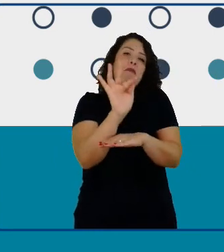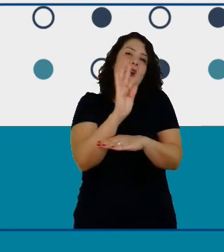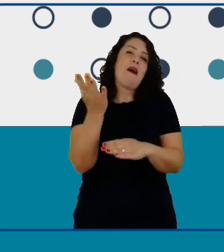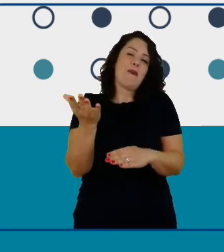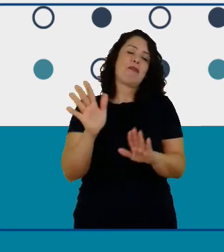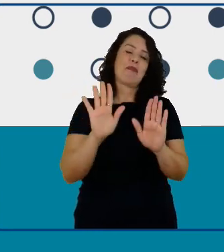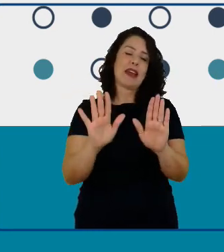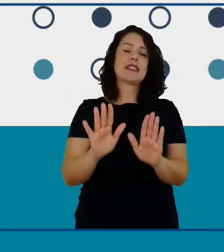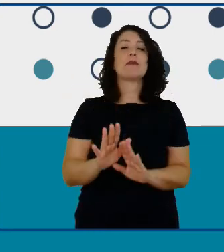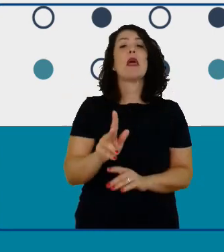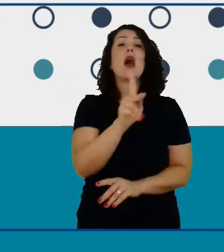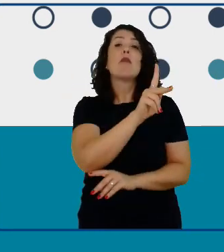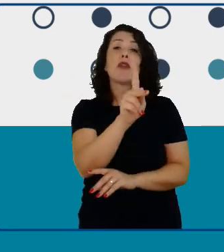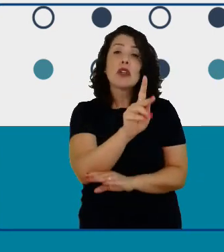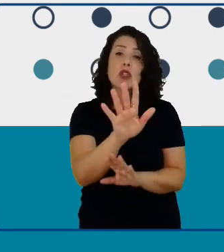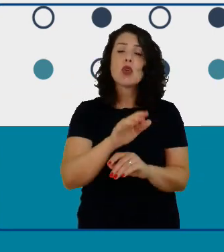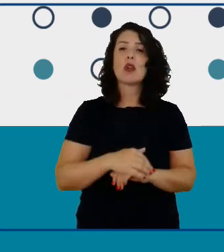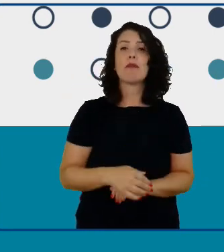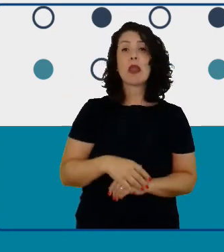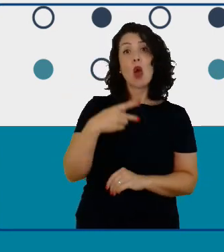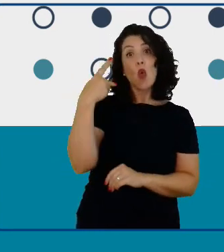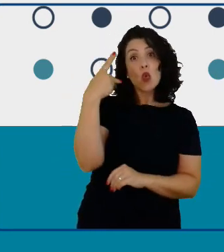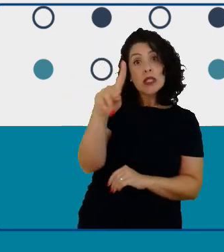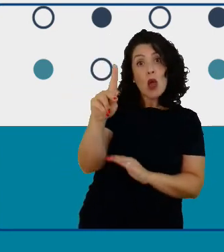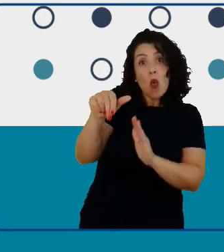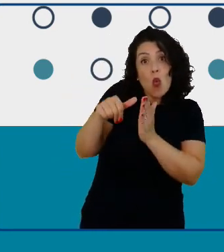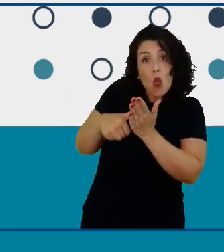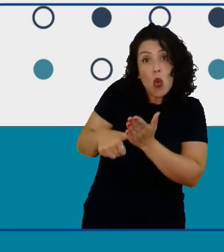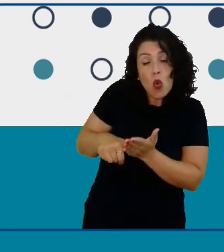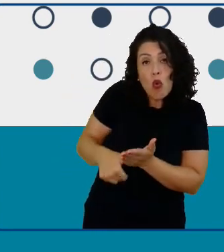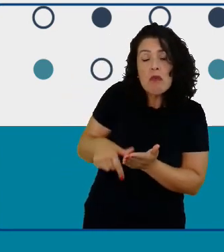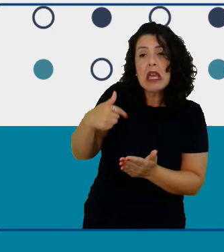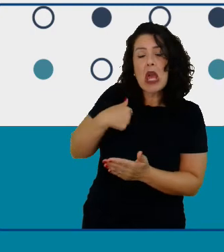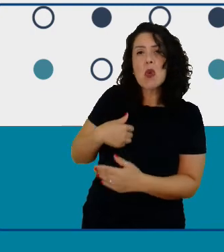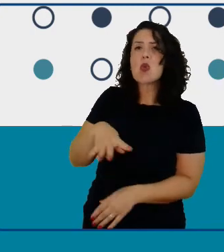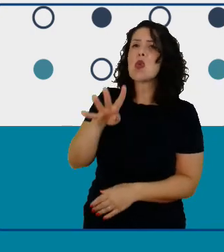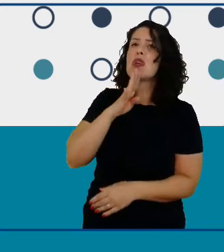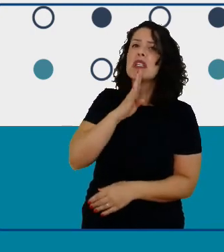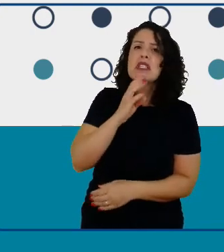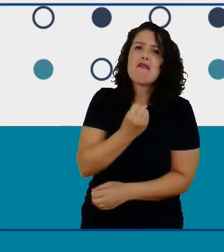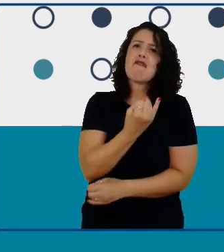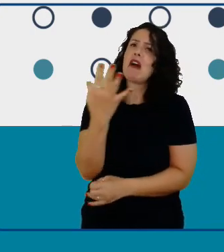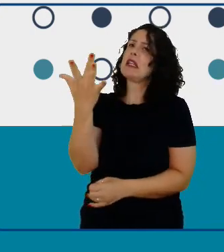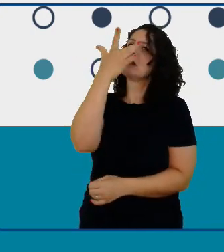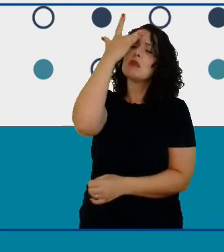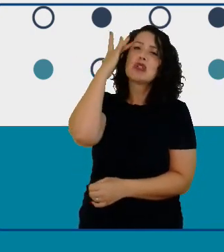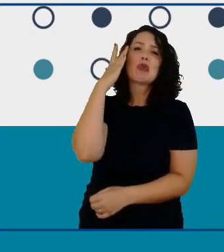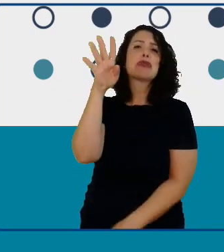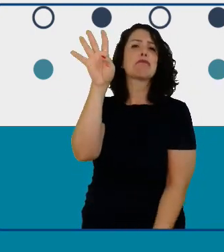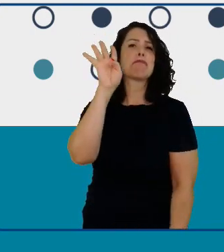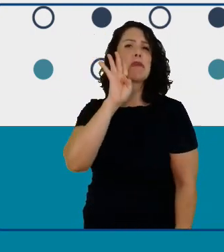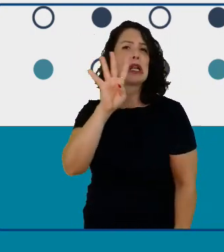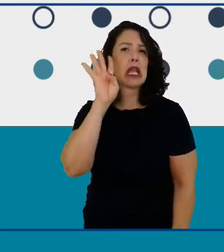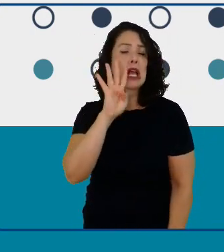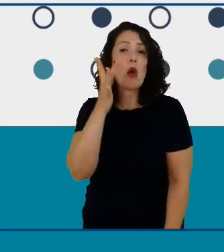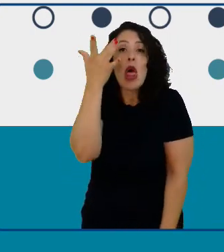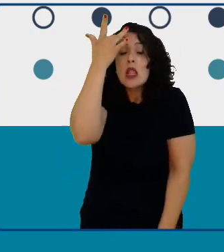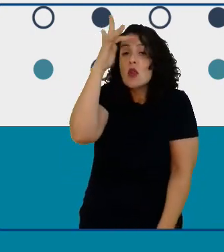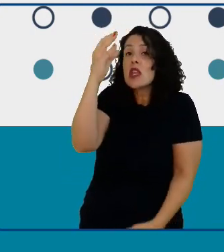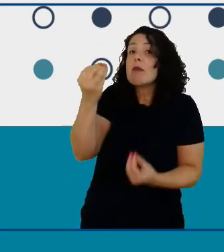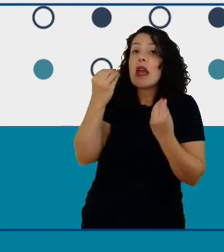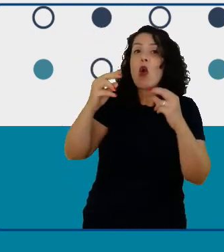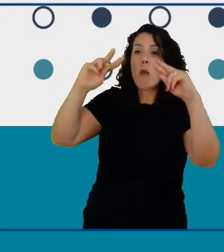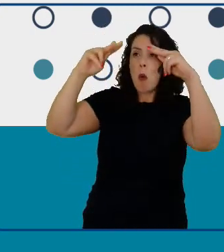professora o seu clube impactou muito eu conheci muita gente legal na época eu não sabia muito de programação eu não sabia muito